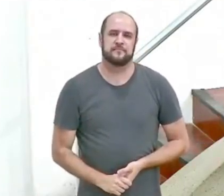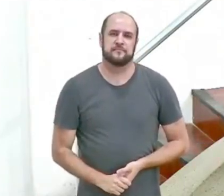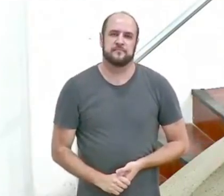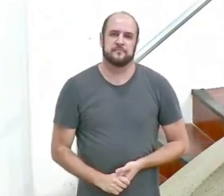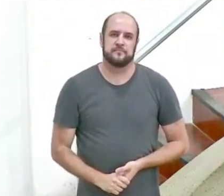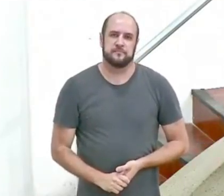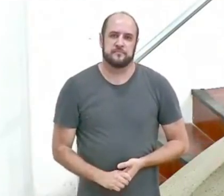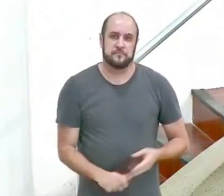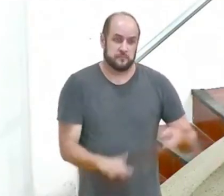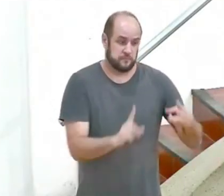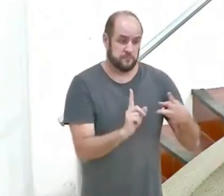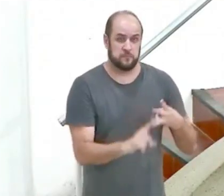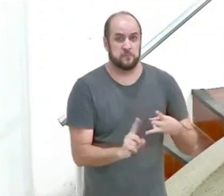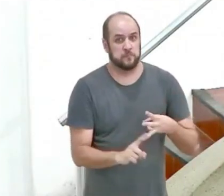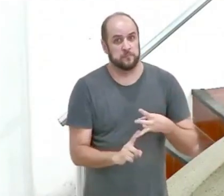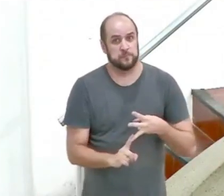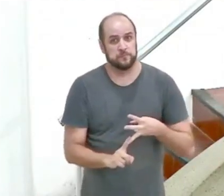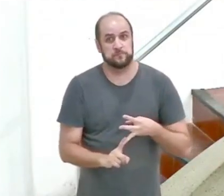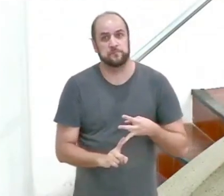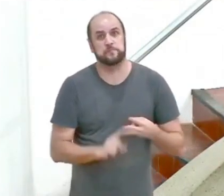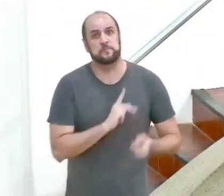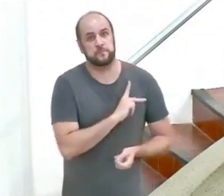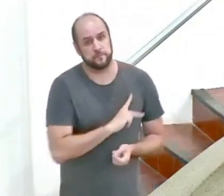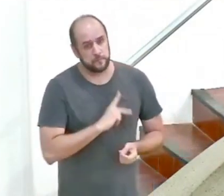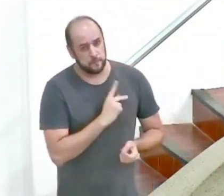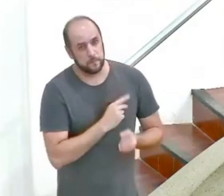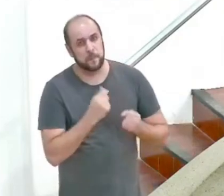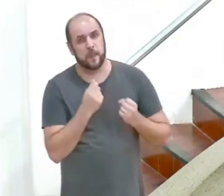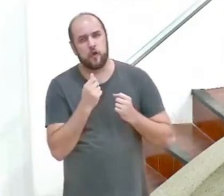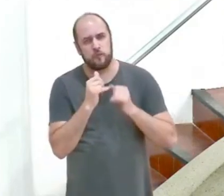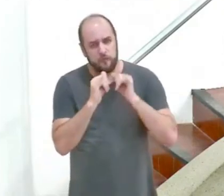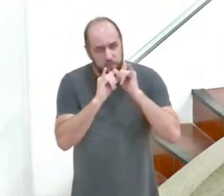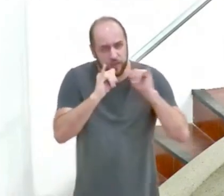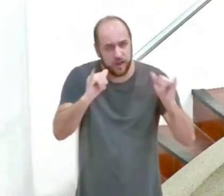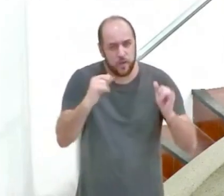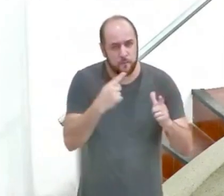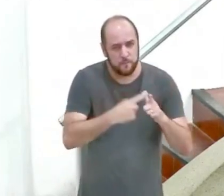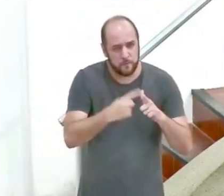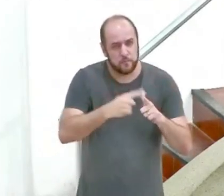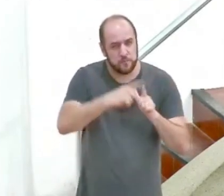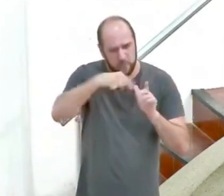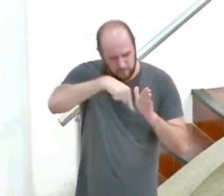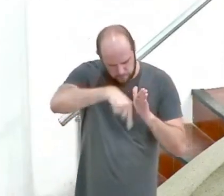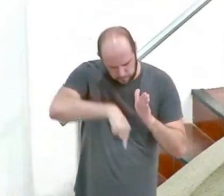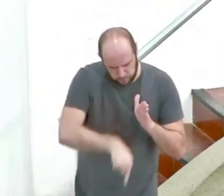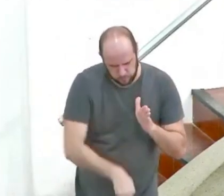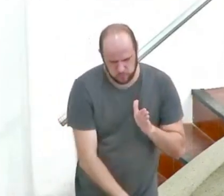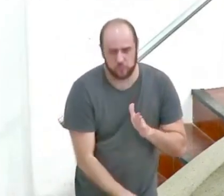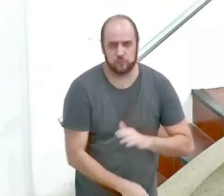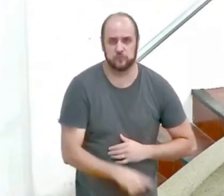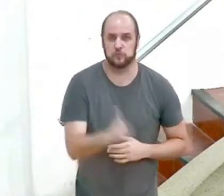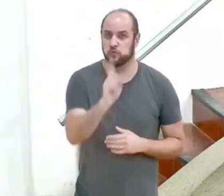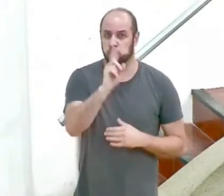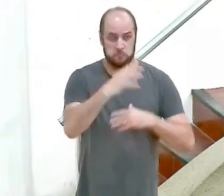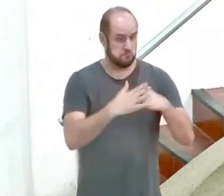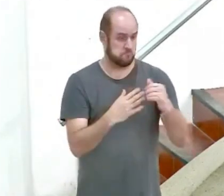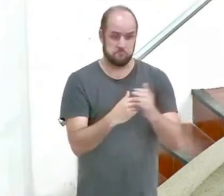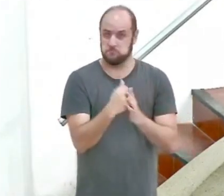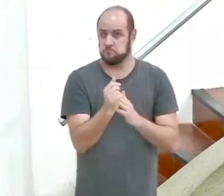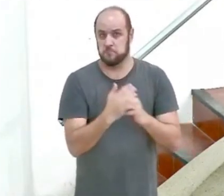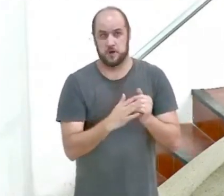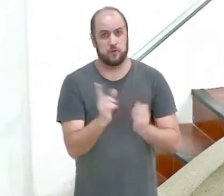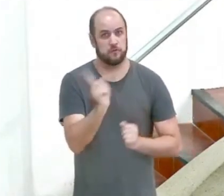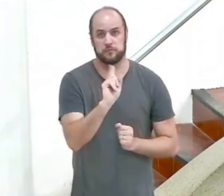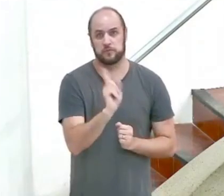Perceba que o apóstolo está começando a descer a raiz do problema. O problema não está nas mãos, o